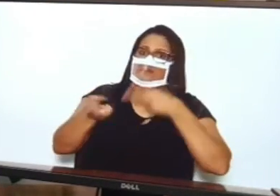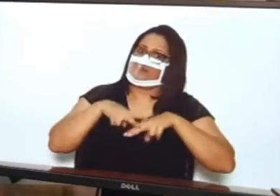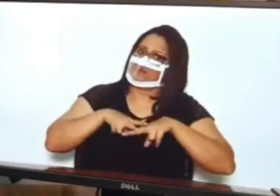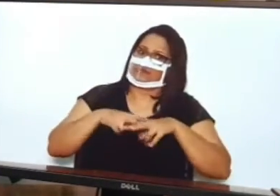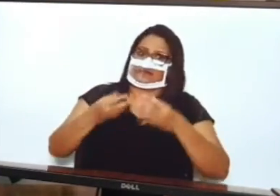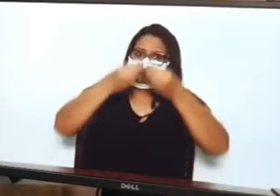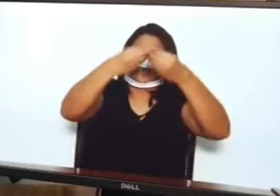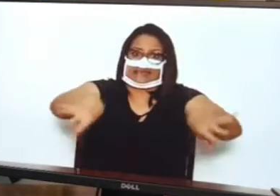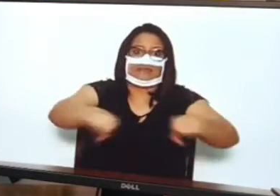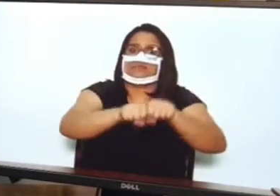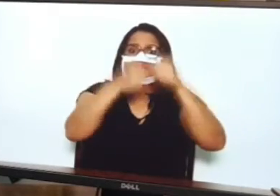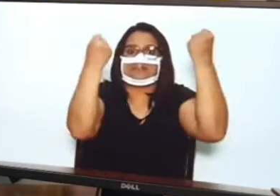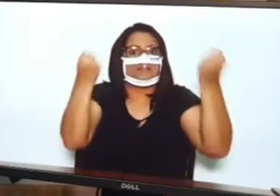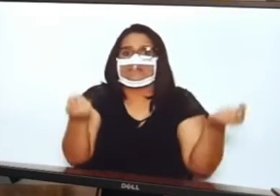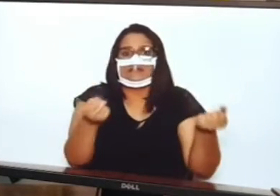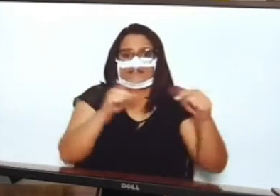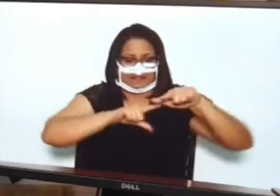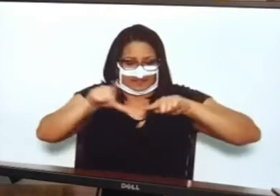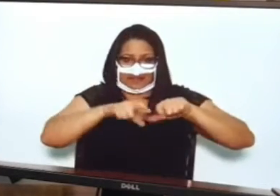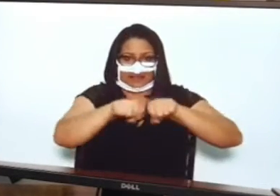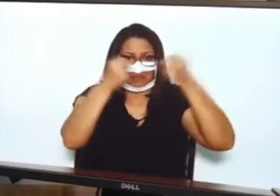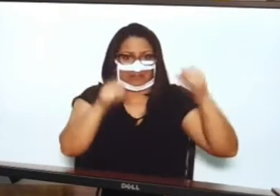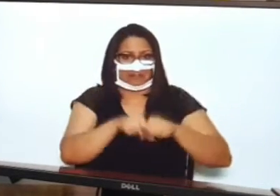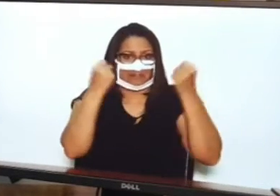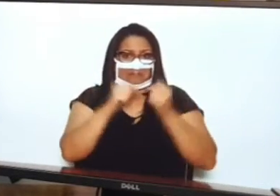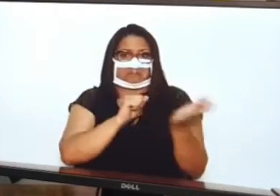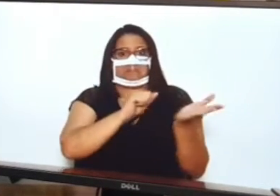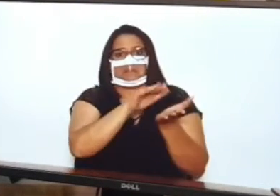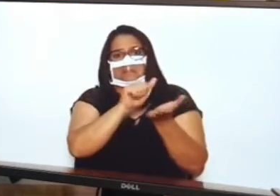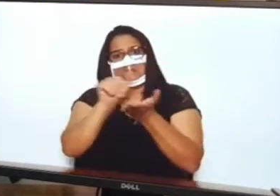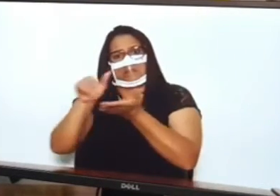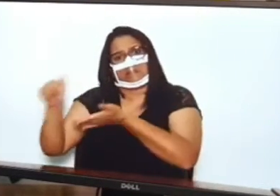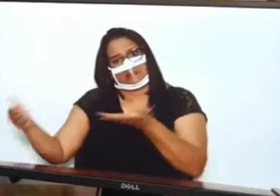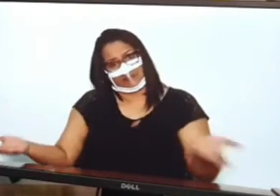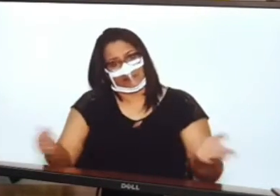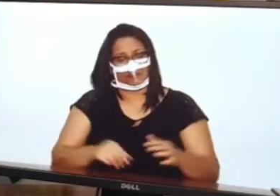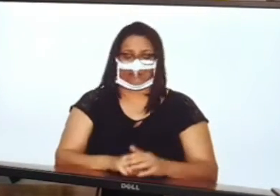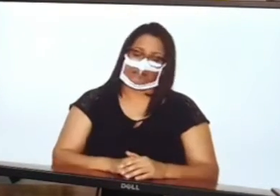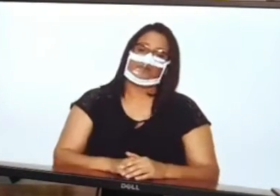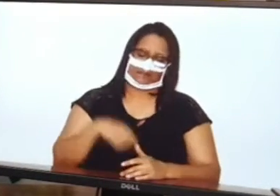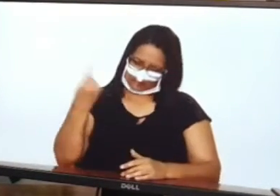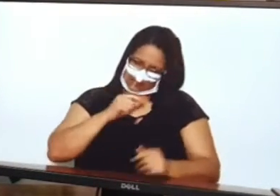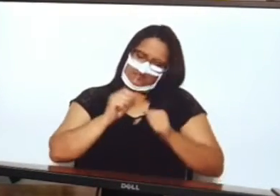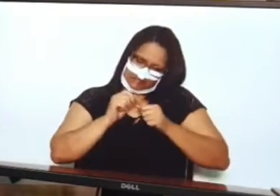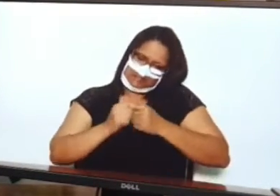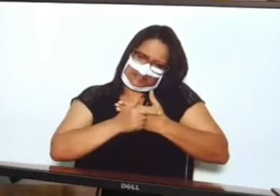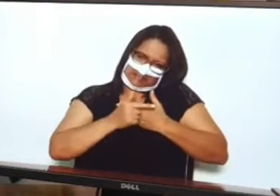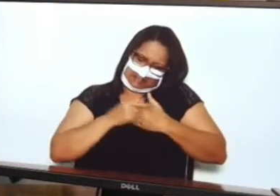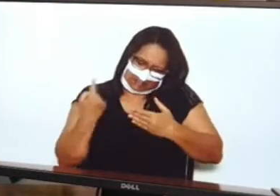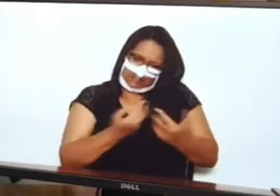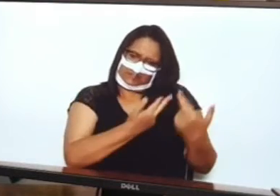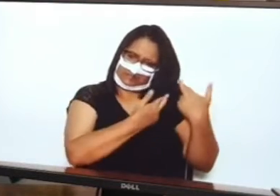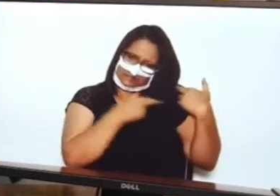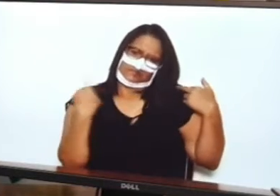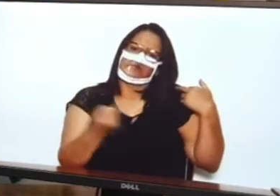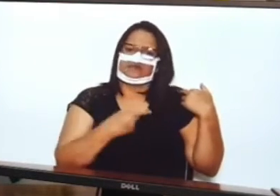destruíram o emprego do Brasil. Fizemos a nossa parte, ajudamos aqui, esse dano fosse o menor possível, ajudamos com 600 reais, é